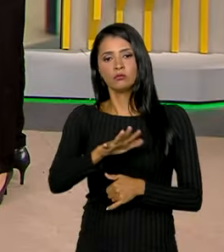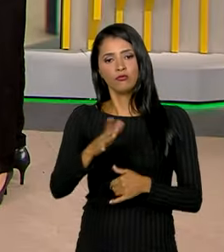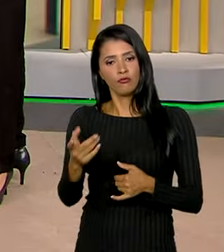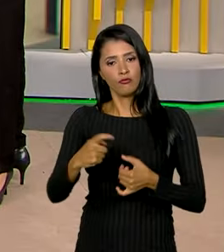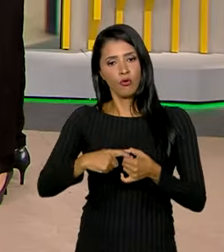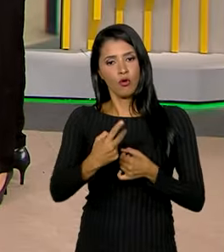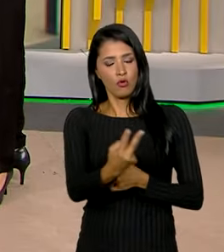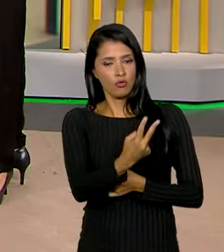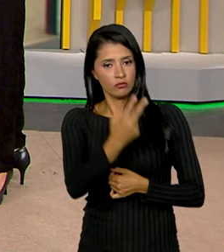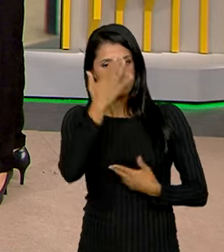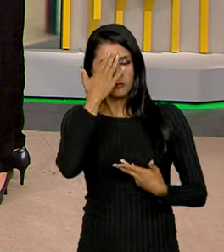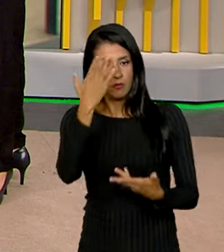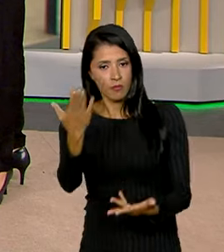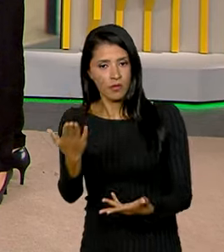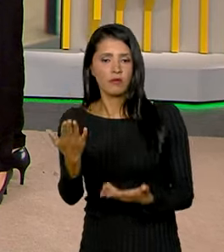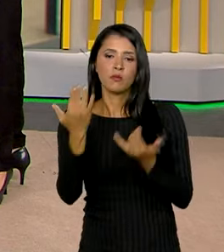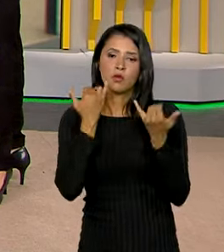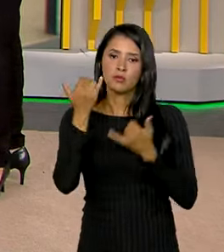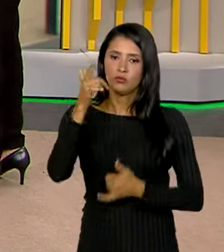Obrigada pelas informações mais uma vez, Pablo. Obrigado. Obrigado.